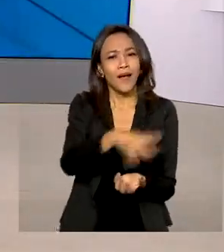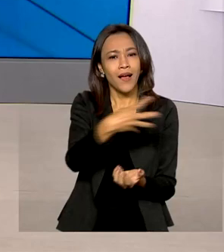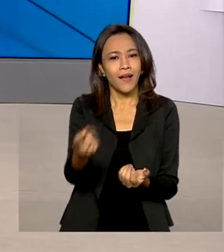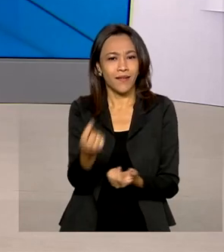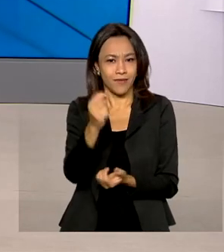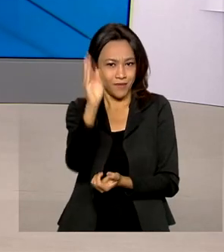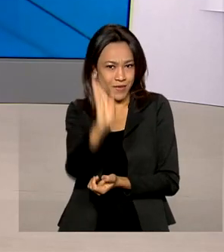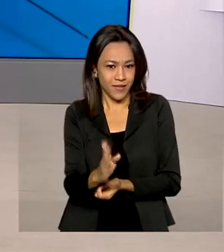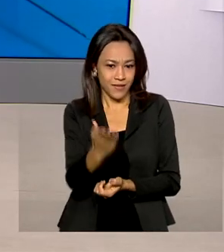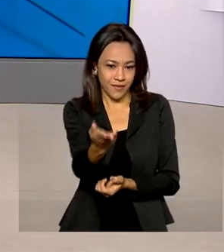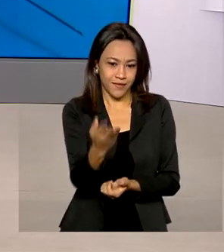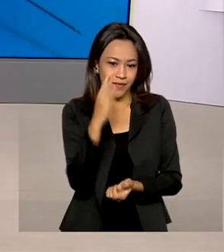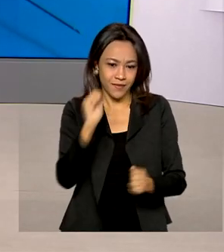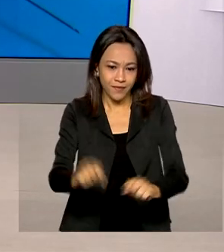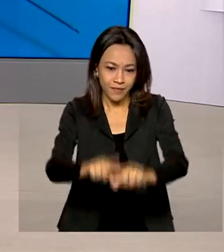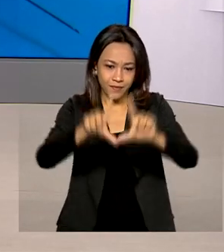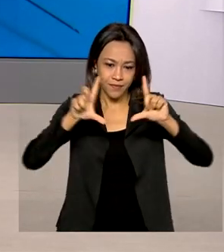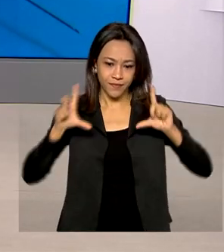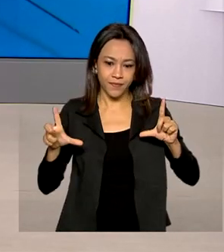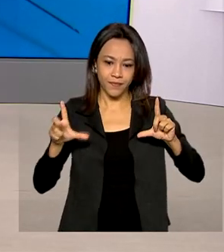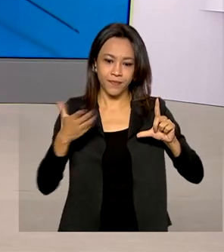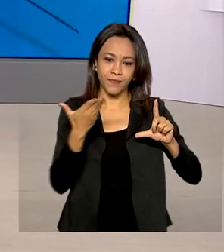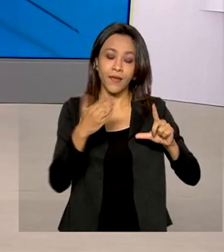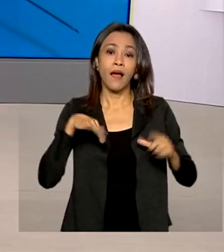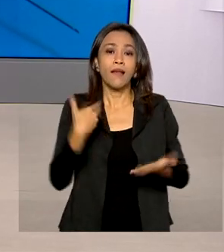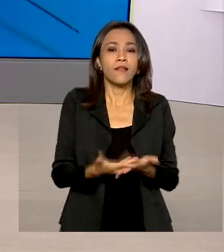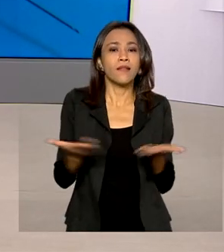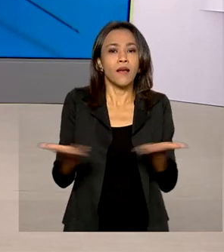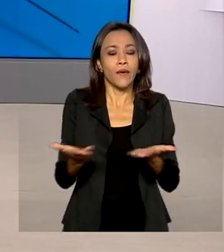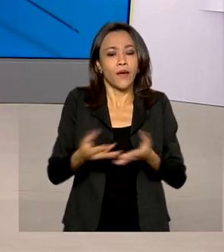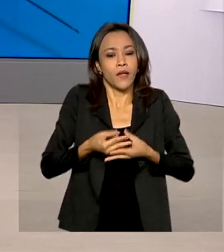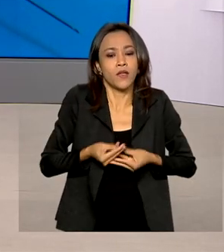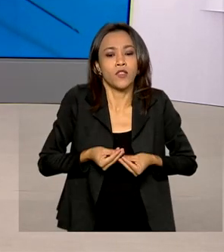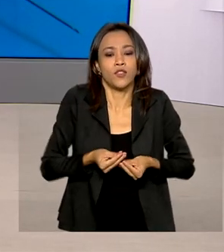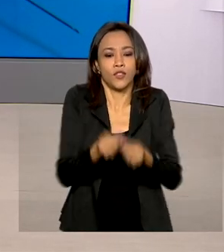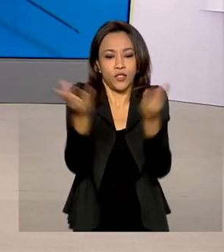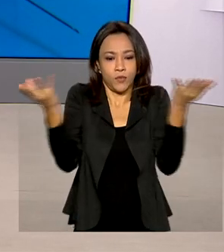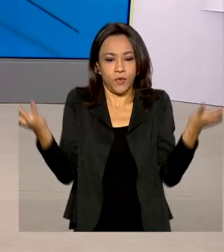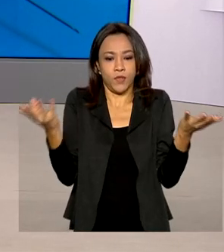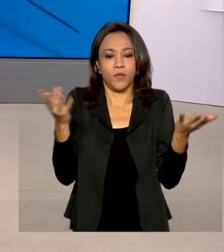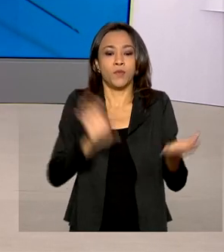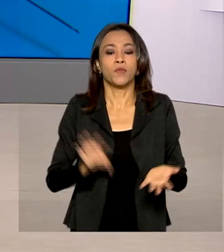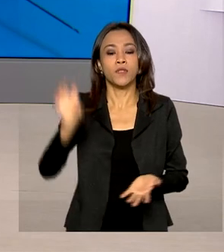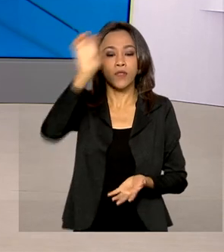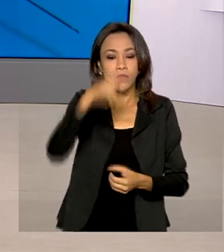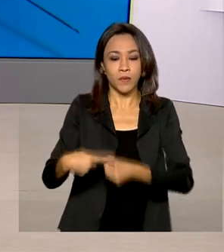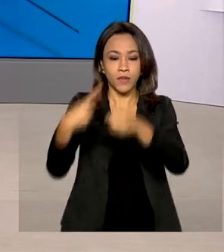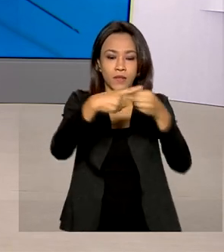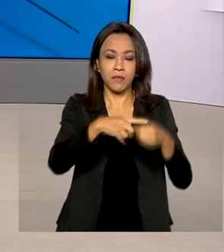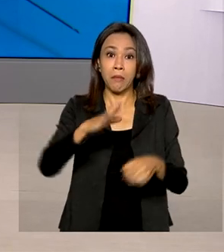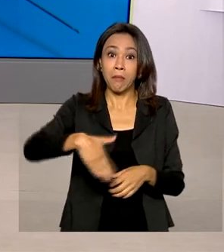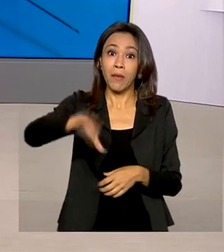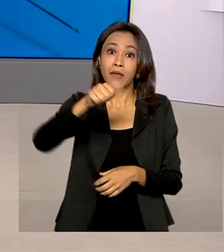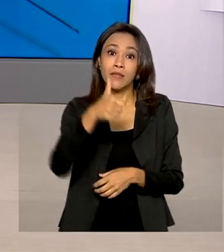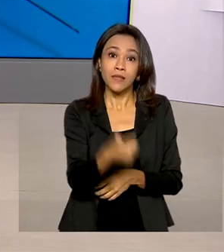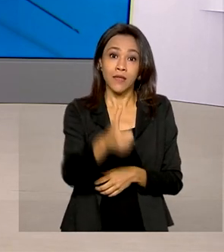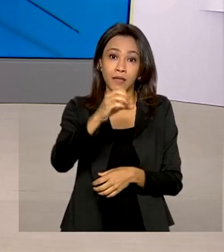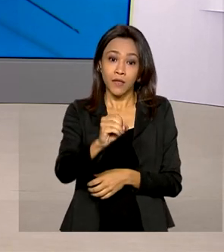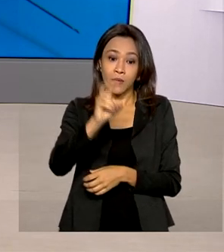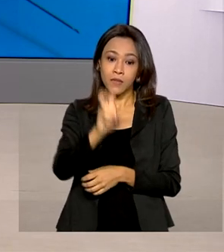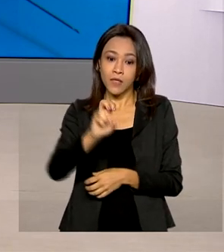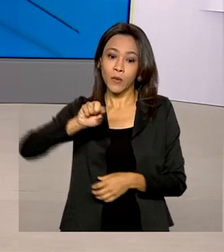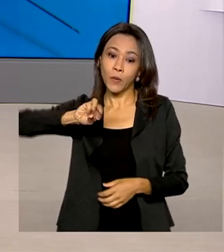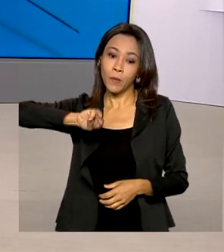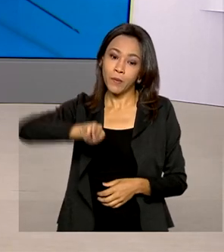Os números estão aqui no telão? Bom, até agora já foram distribuídas para estados e municípios mais de 105 milhões,